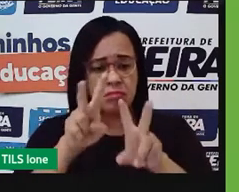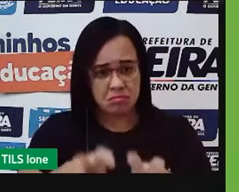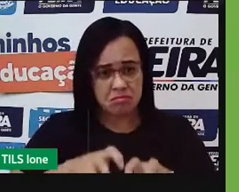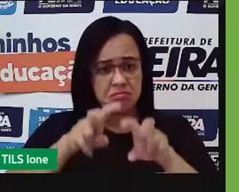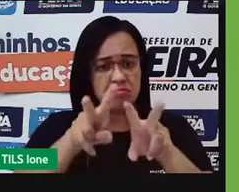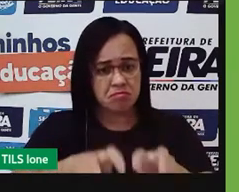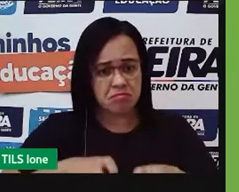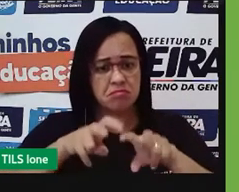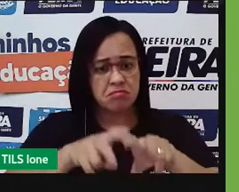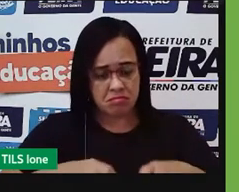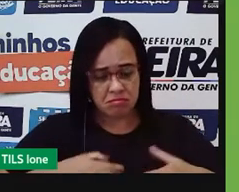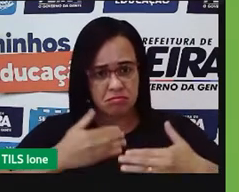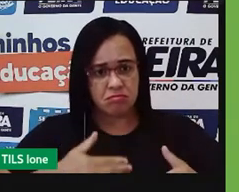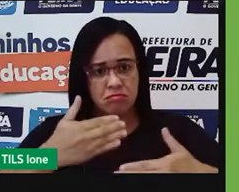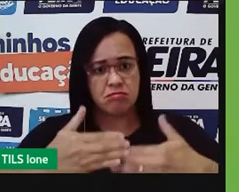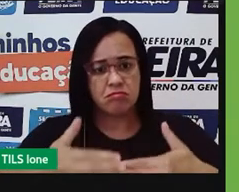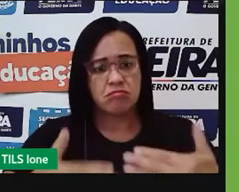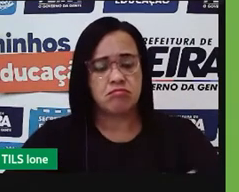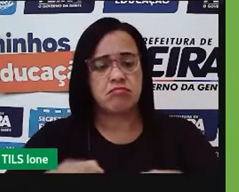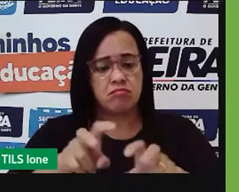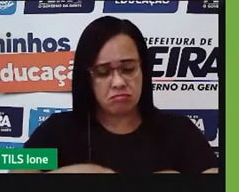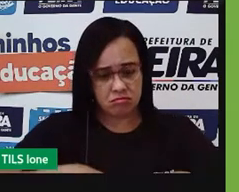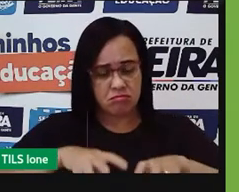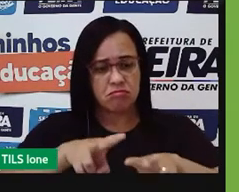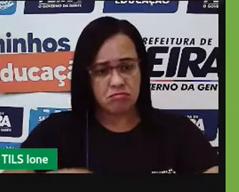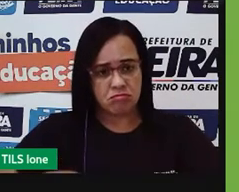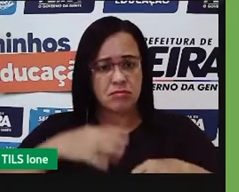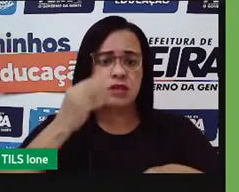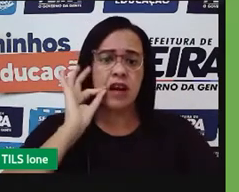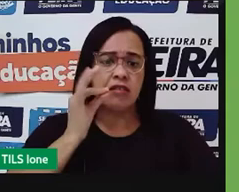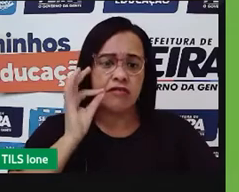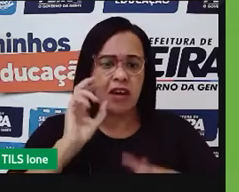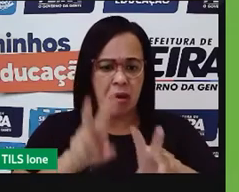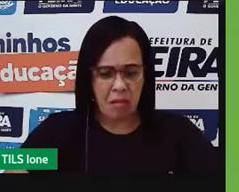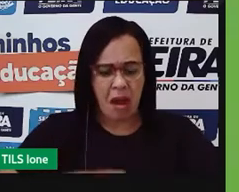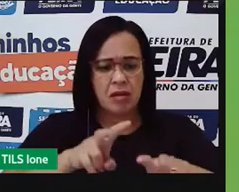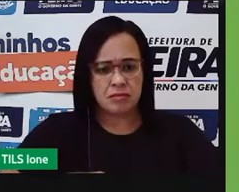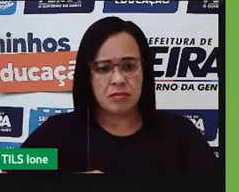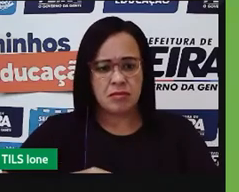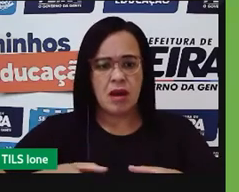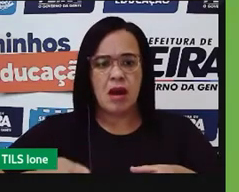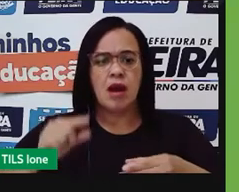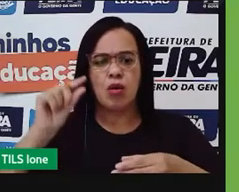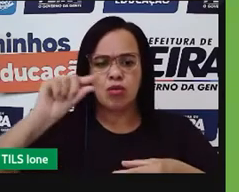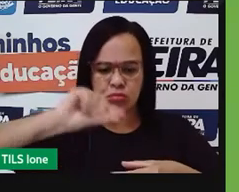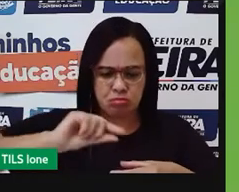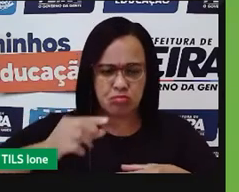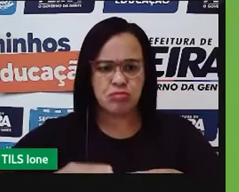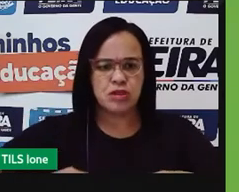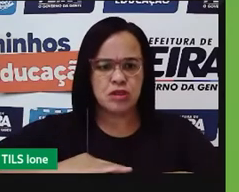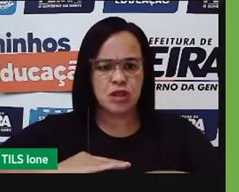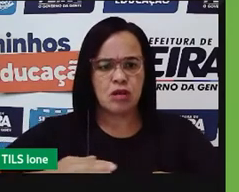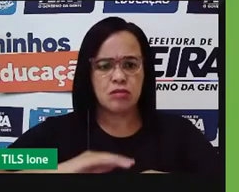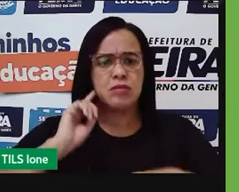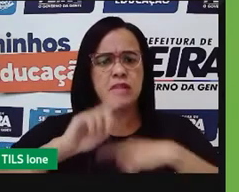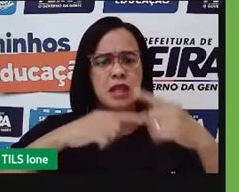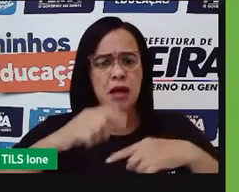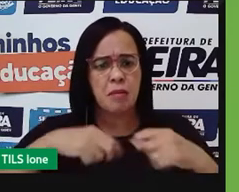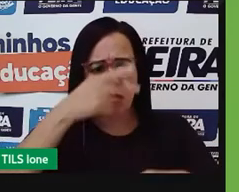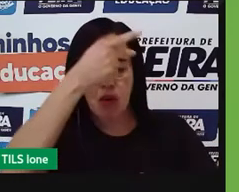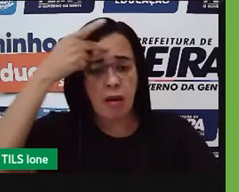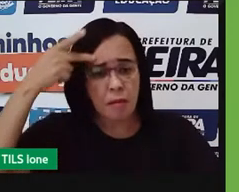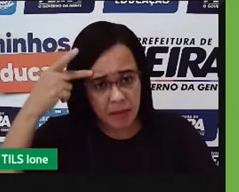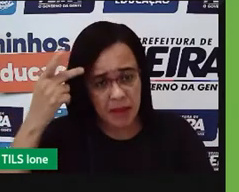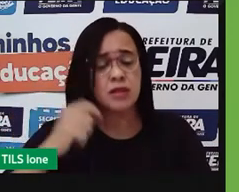utilizadas nas atividades rurais, como a colheita de café. Os grãos de café poderão ser consumidos pelas pessoas que